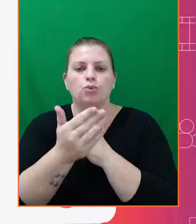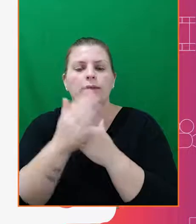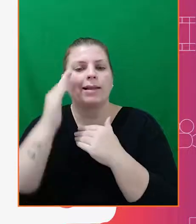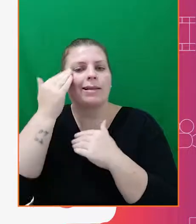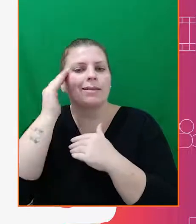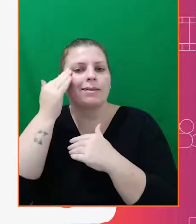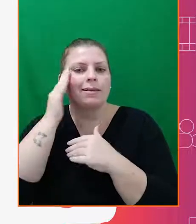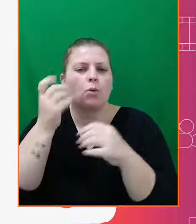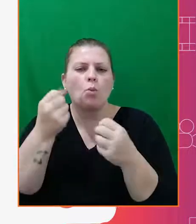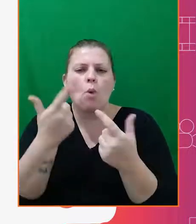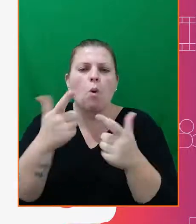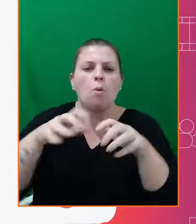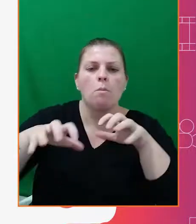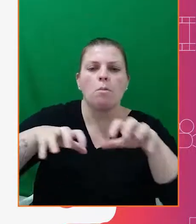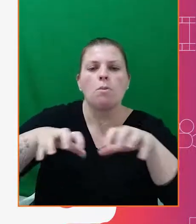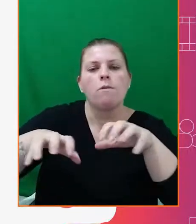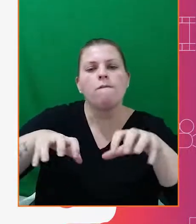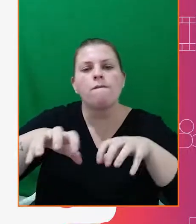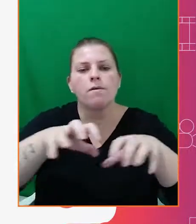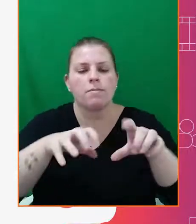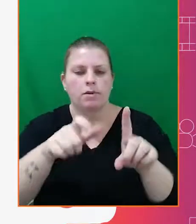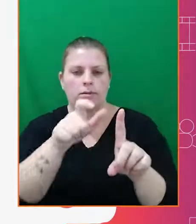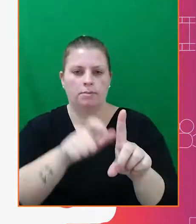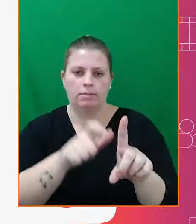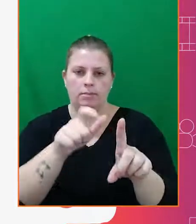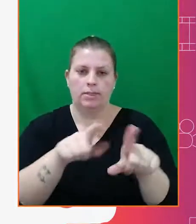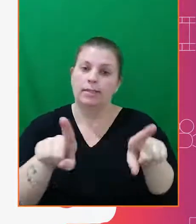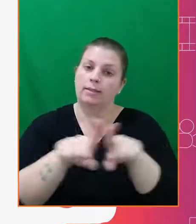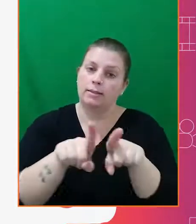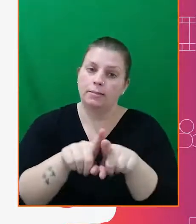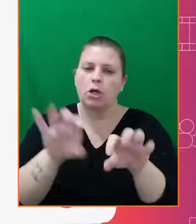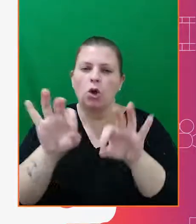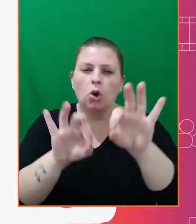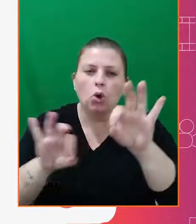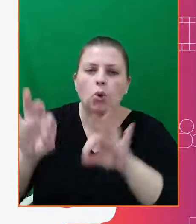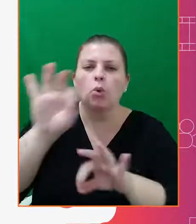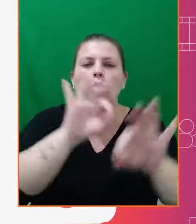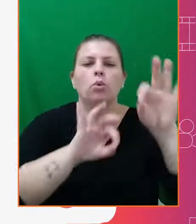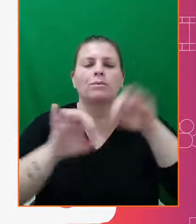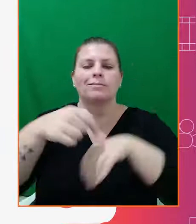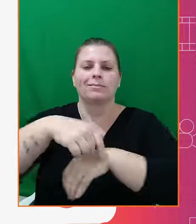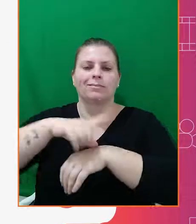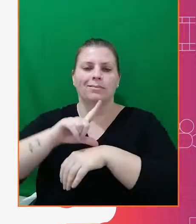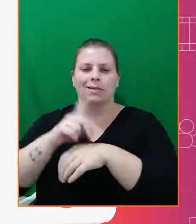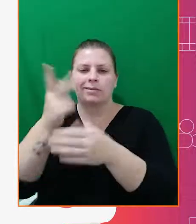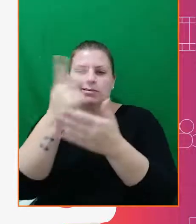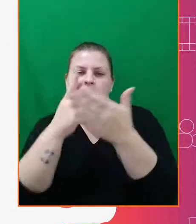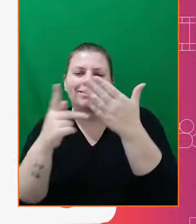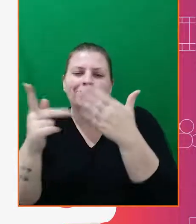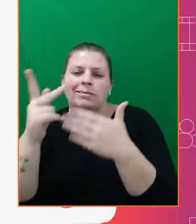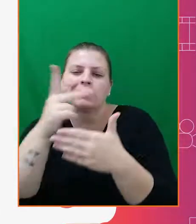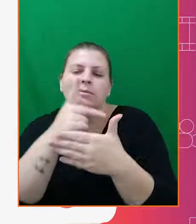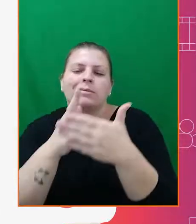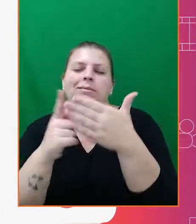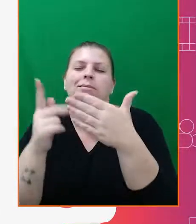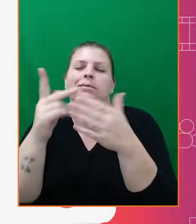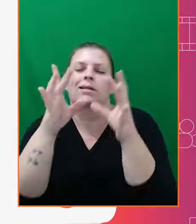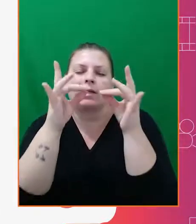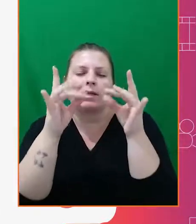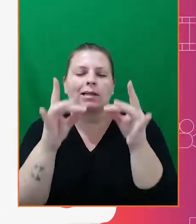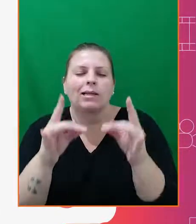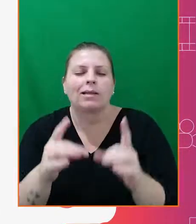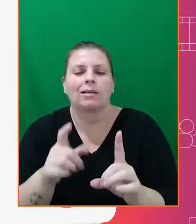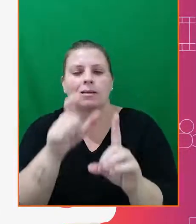movimentação do personagem e para organizá-la antes de desenhar todo o personagem